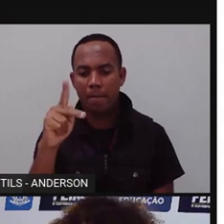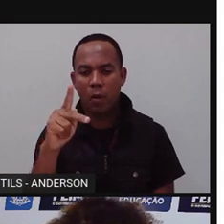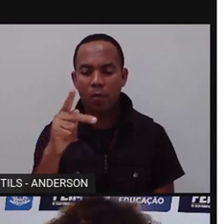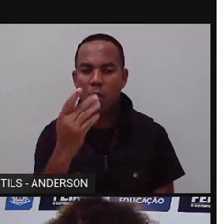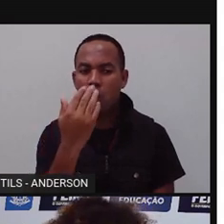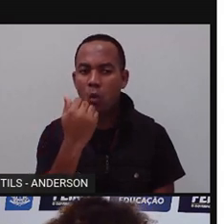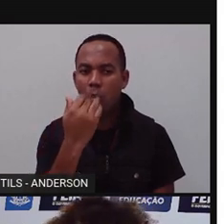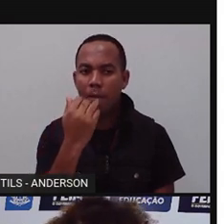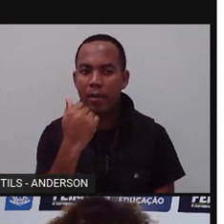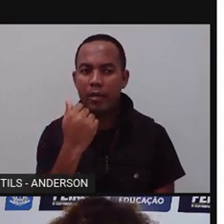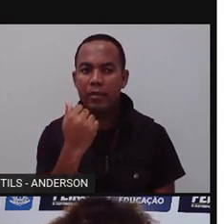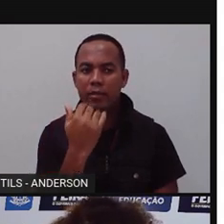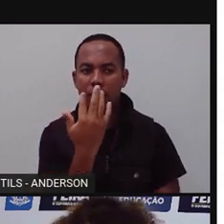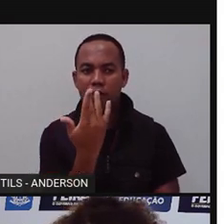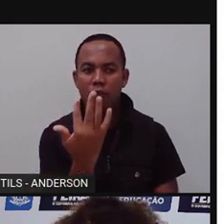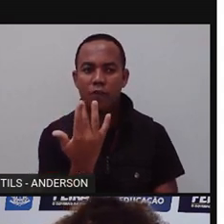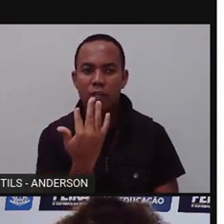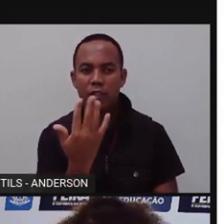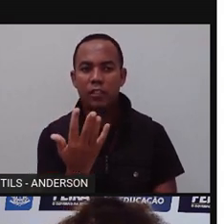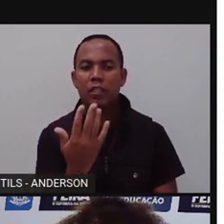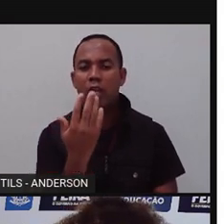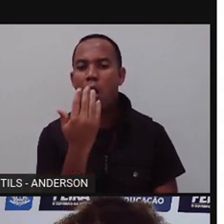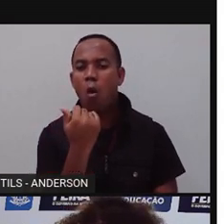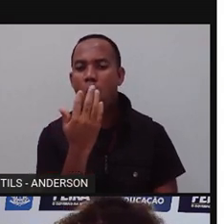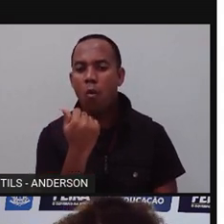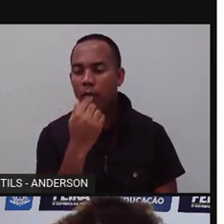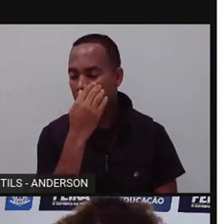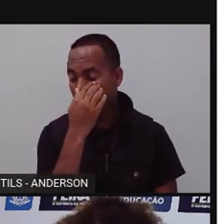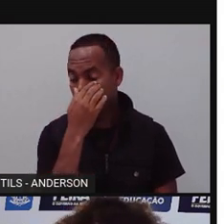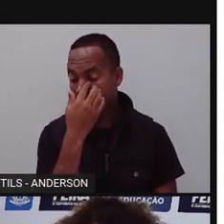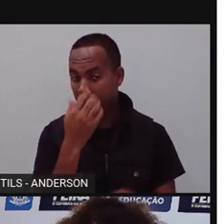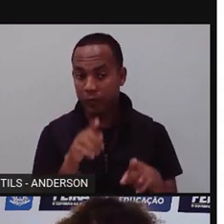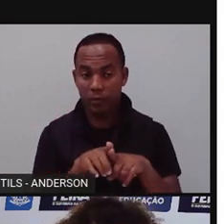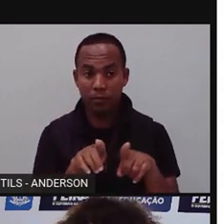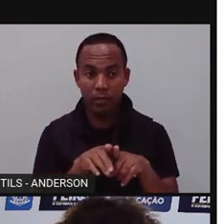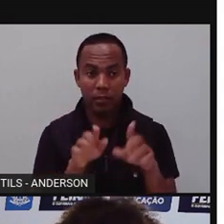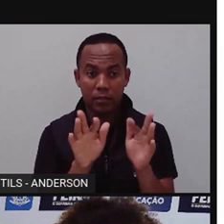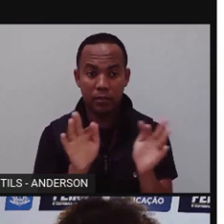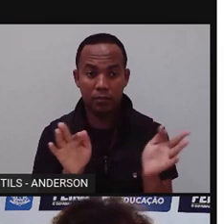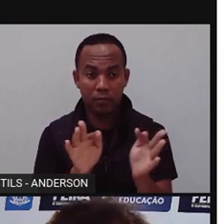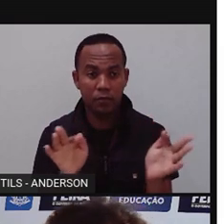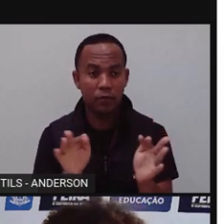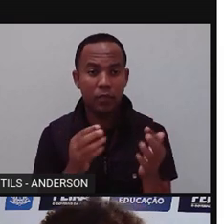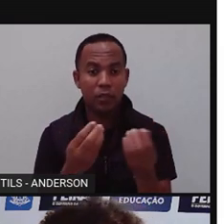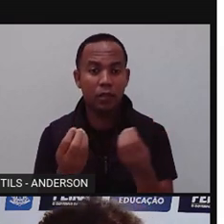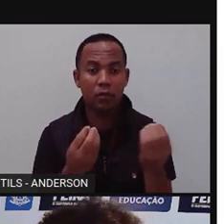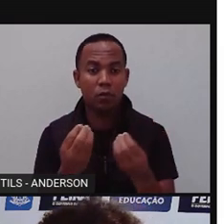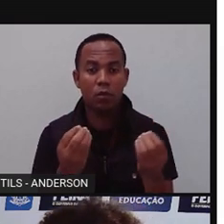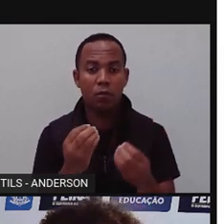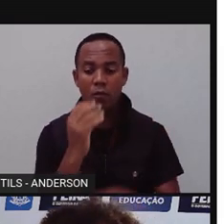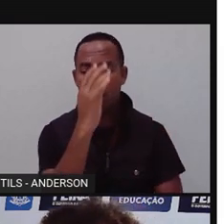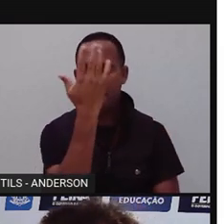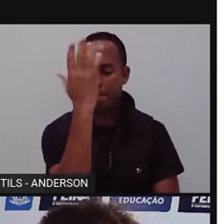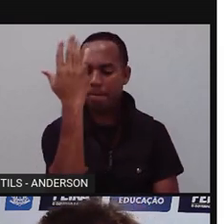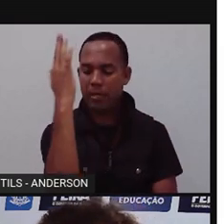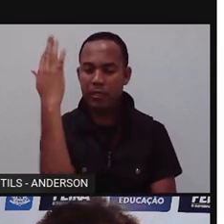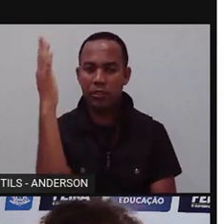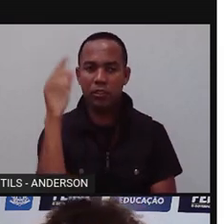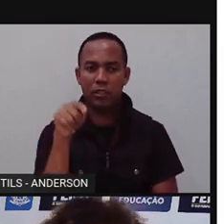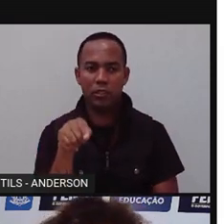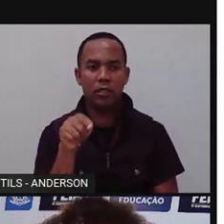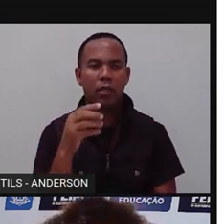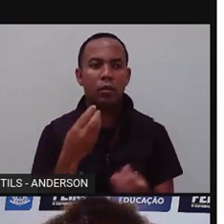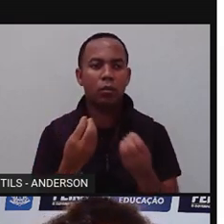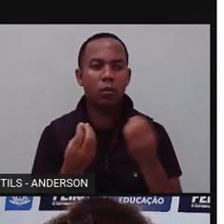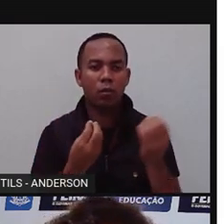Certo? Então a gente tem um desenho aí, que já exemplifica isso. Quem é o produtor? A plantinha. Mas aí eu